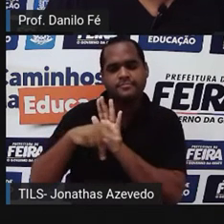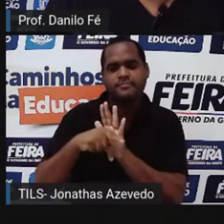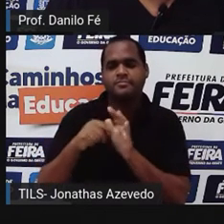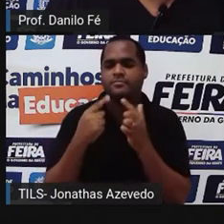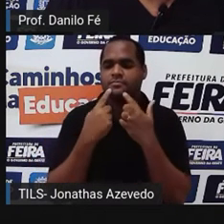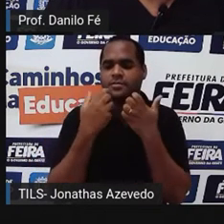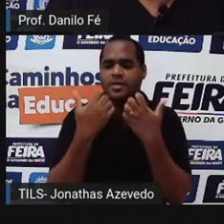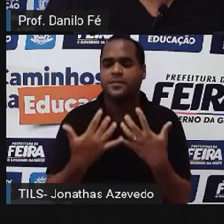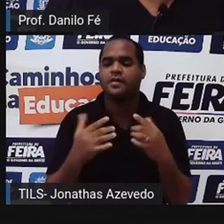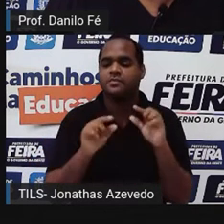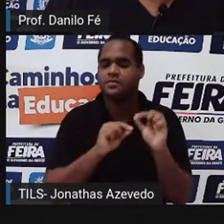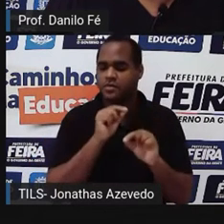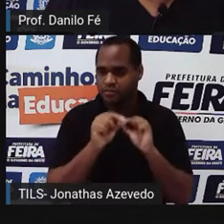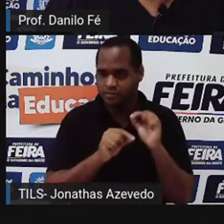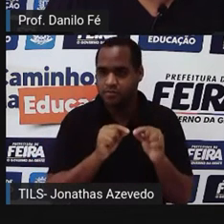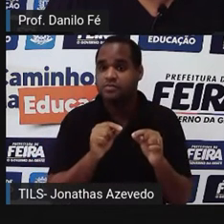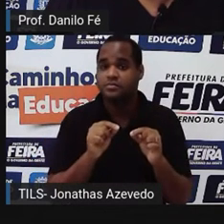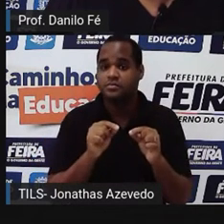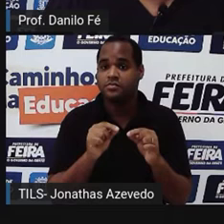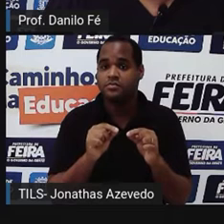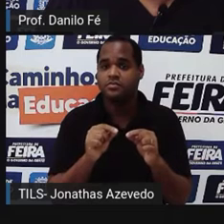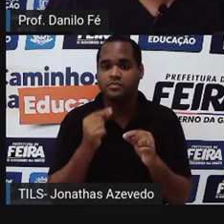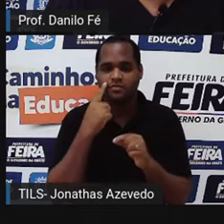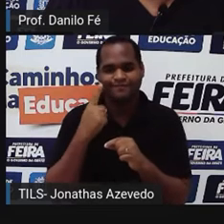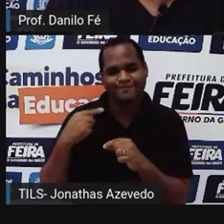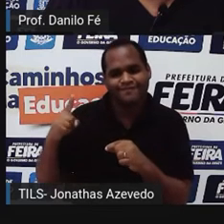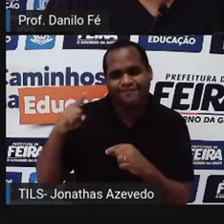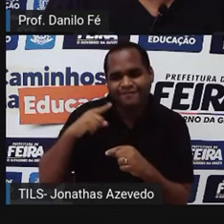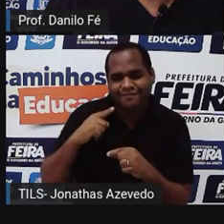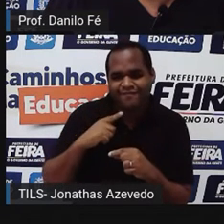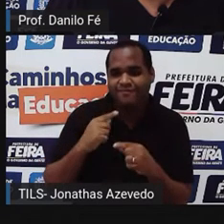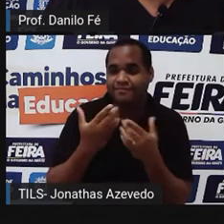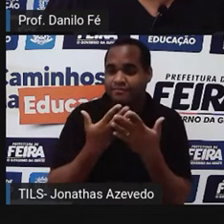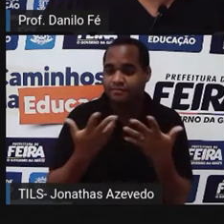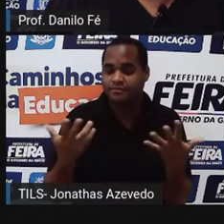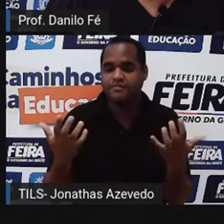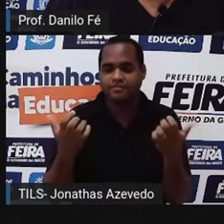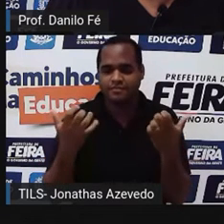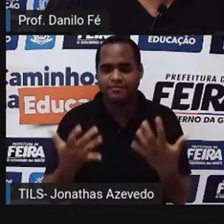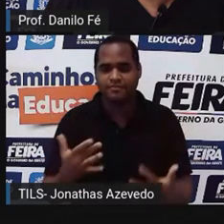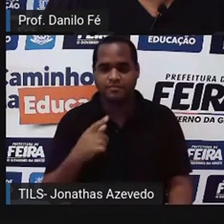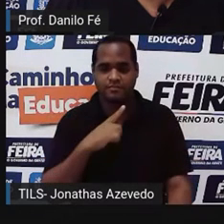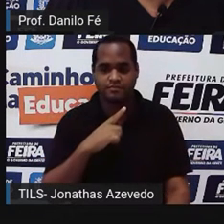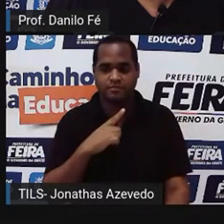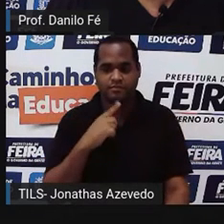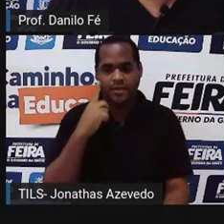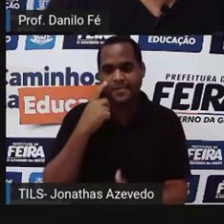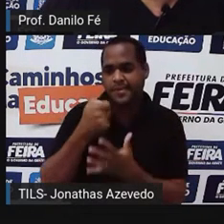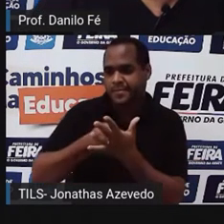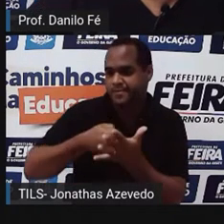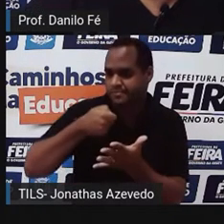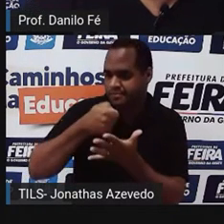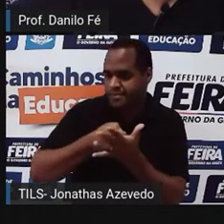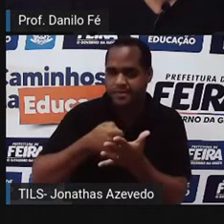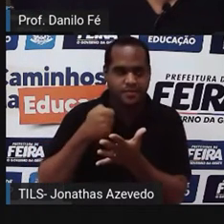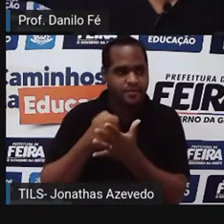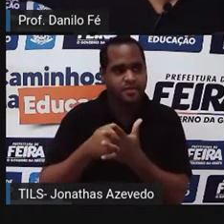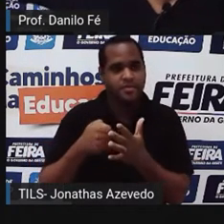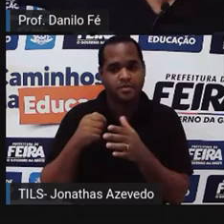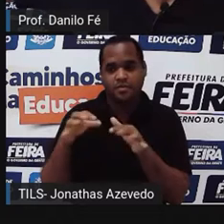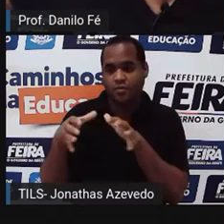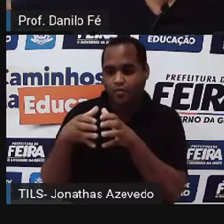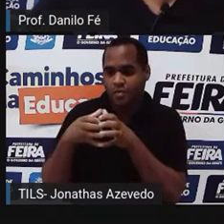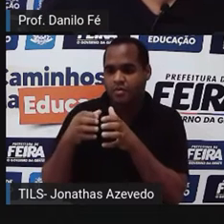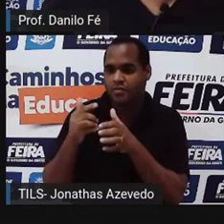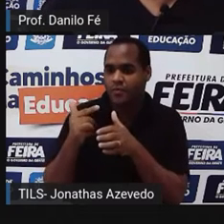já bastava e que a opressão de uma metrópole lá